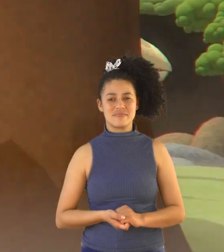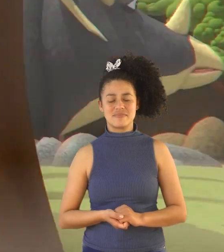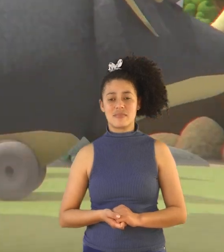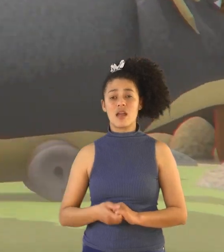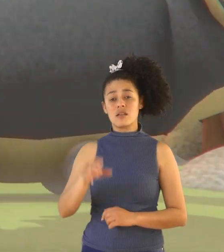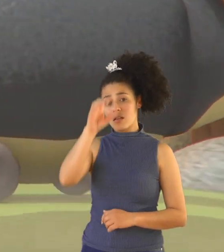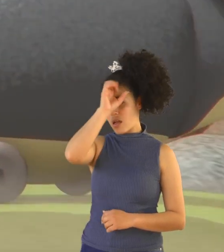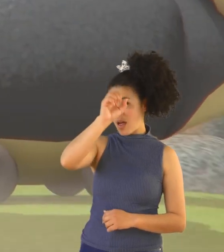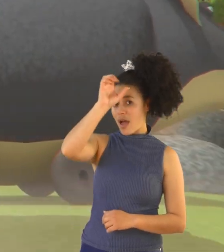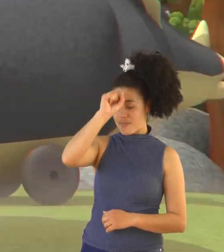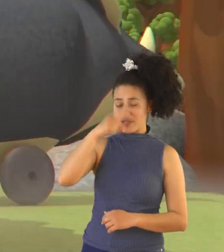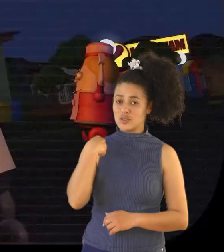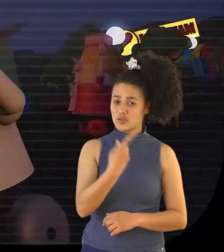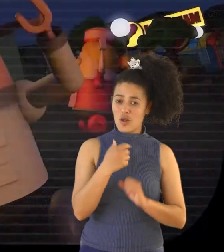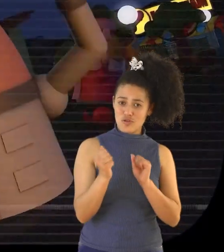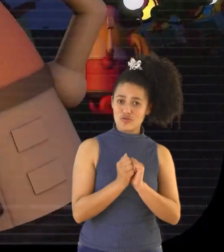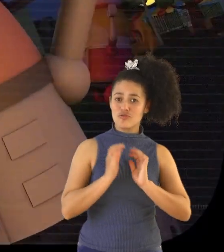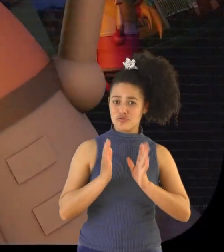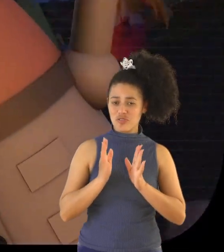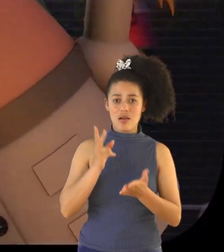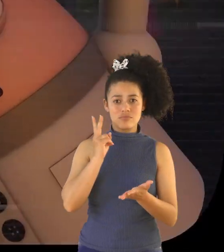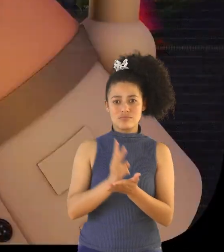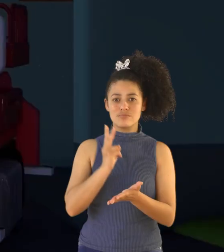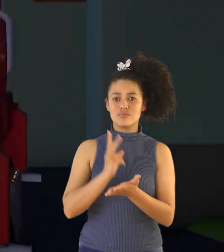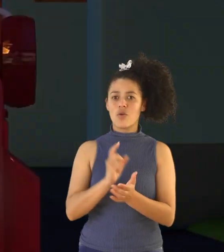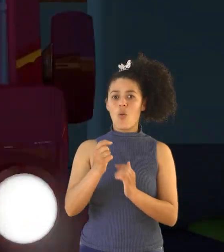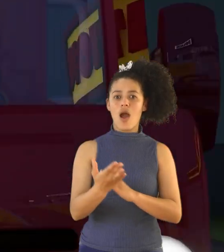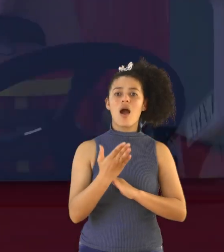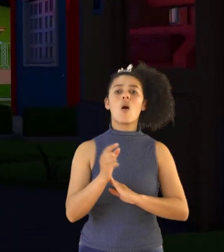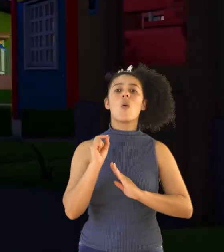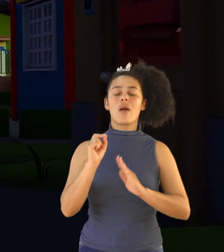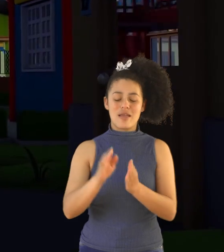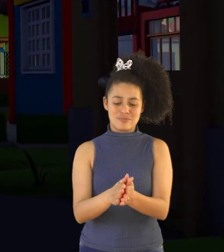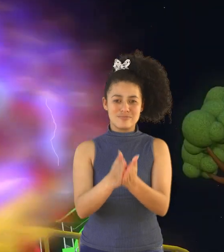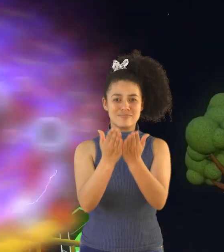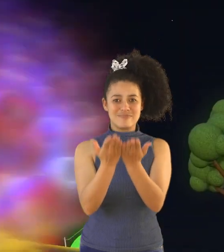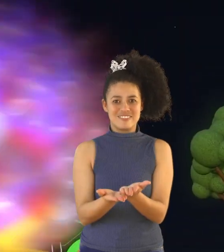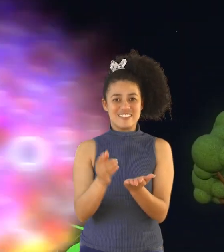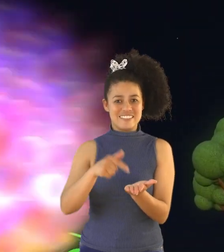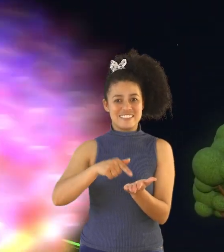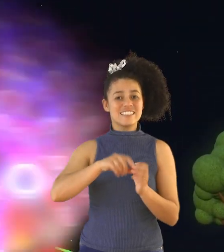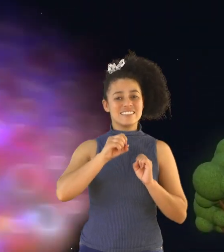Aprendemos muito juntos, sempre com um reforço especial da Bíblia Sagrada.